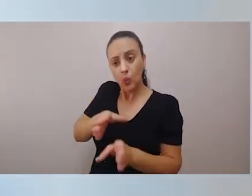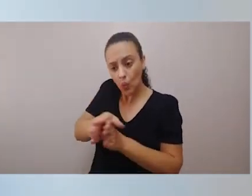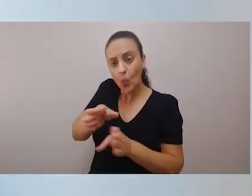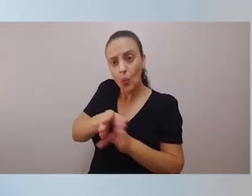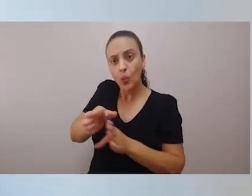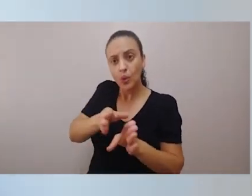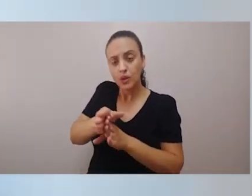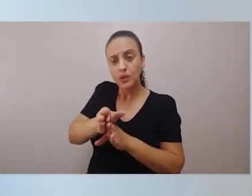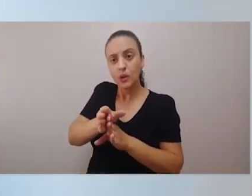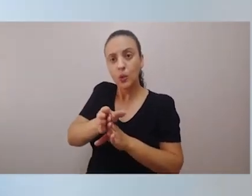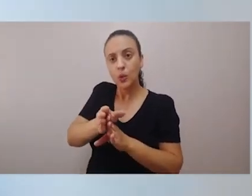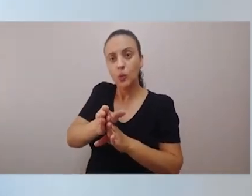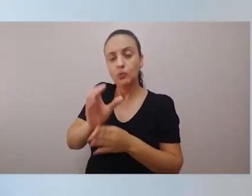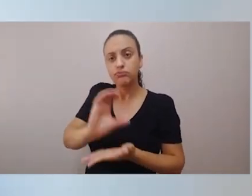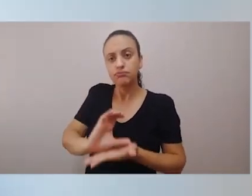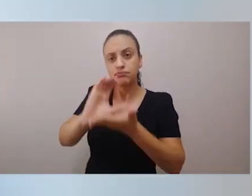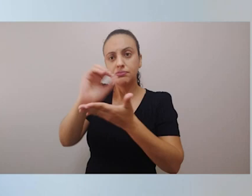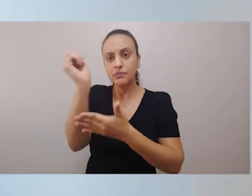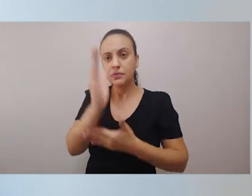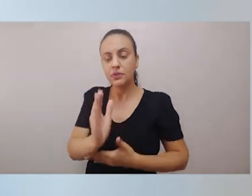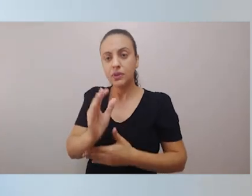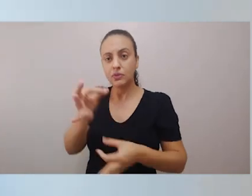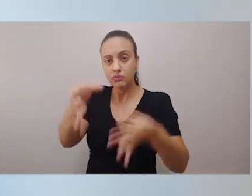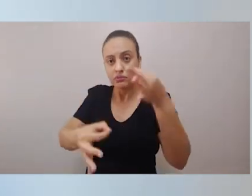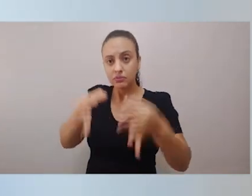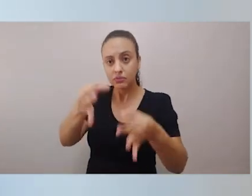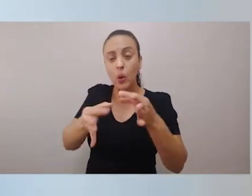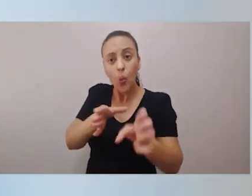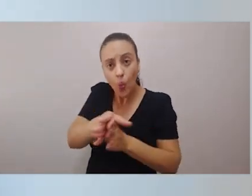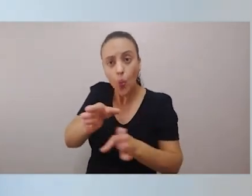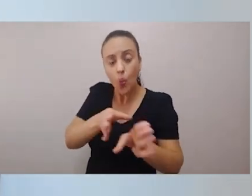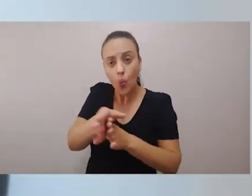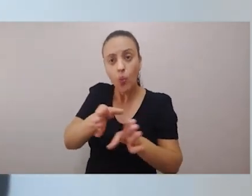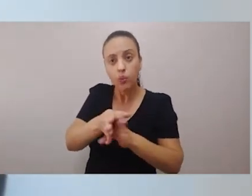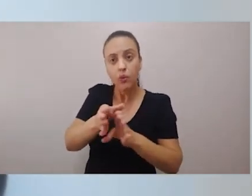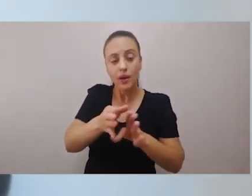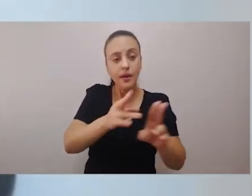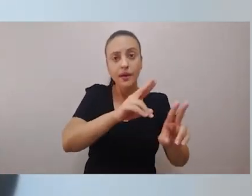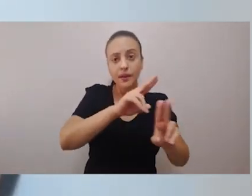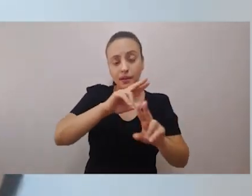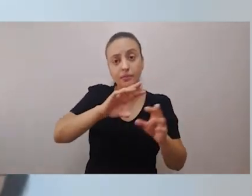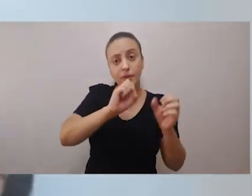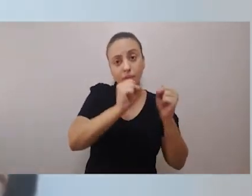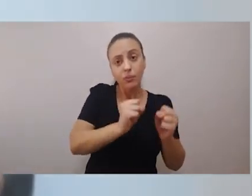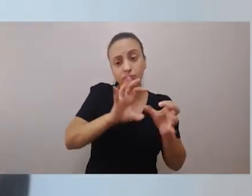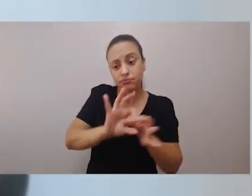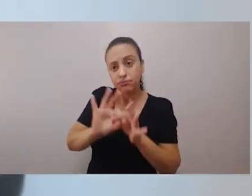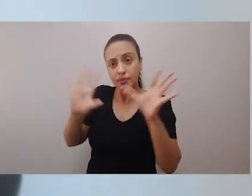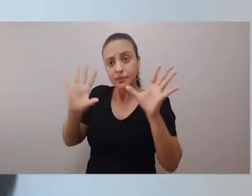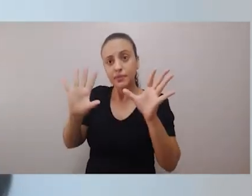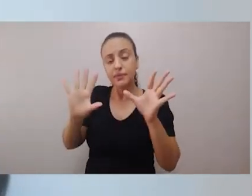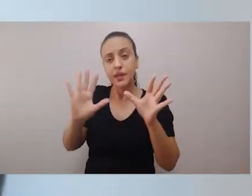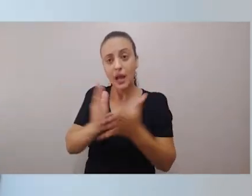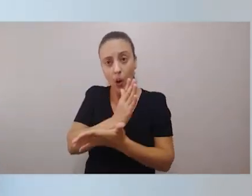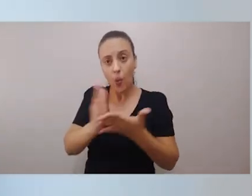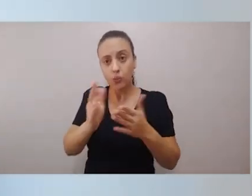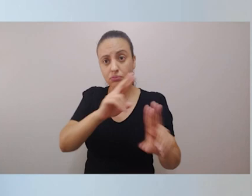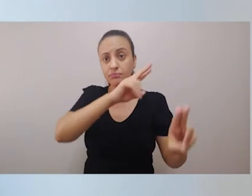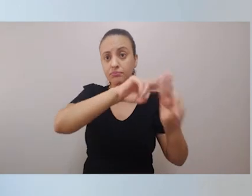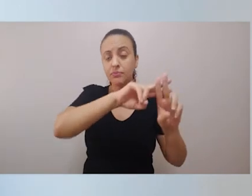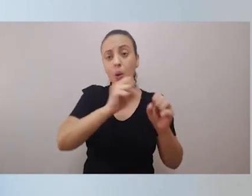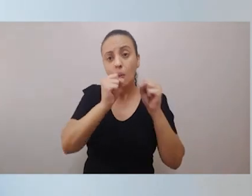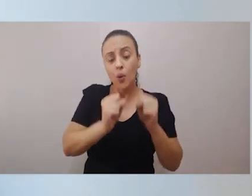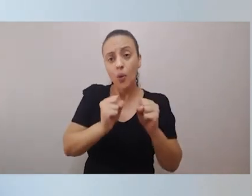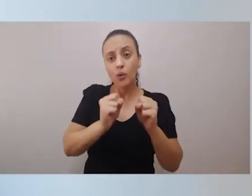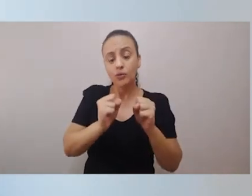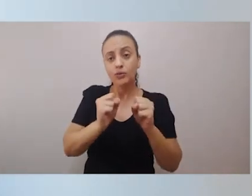recomenda medidas de desencarceramento para todos aqueles que puderem responder em liberdade os seus processos ou